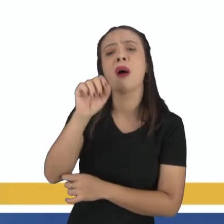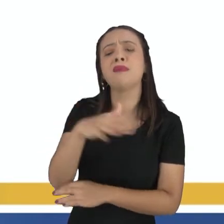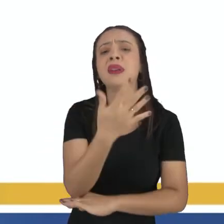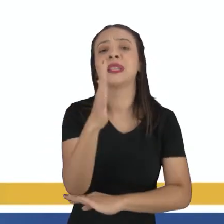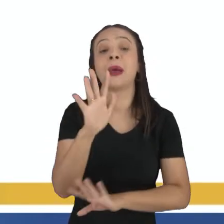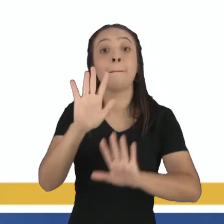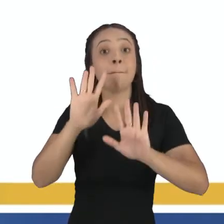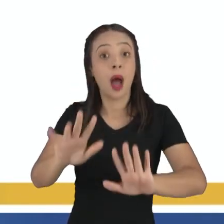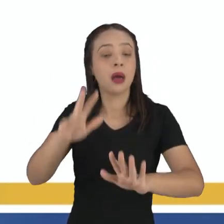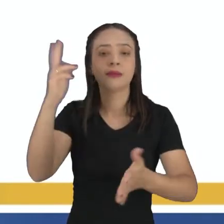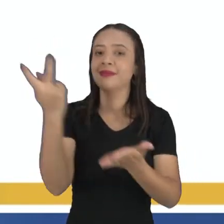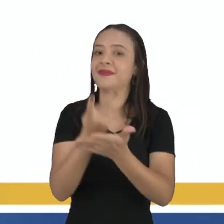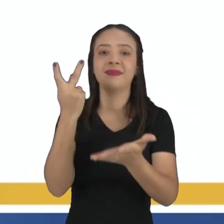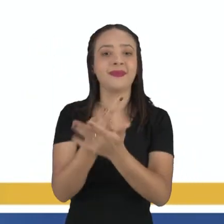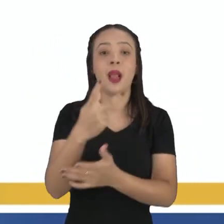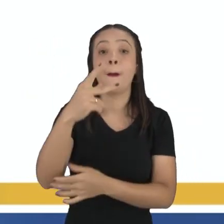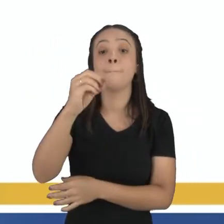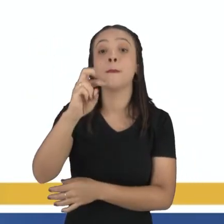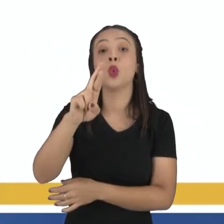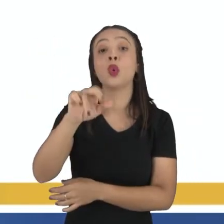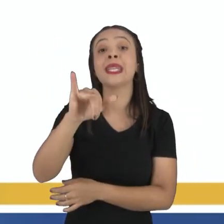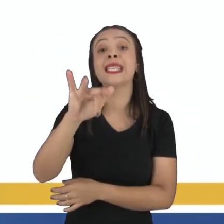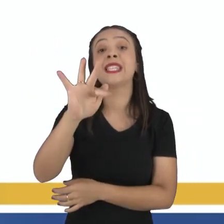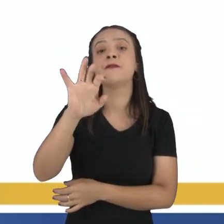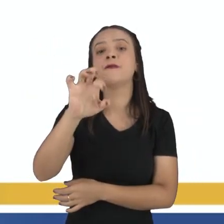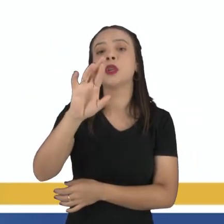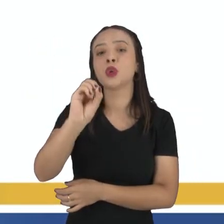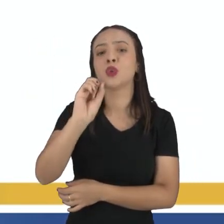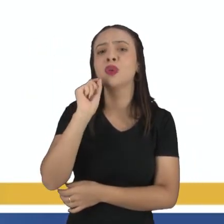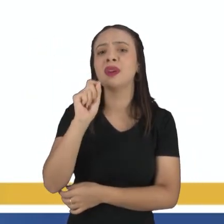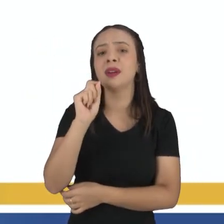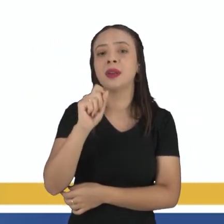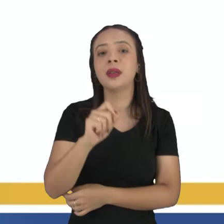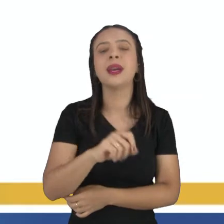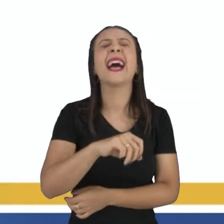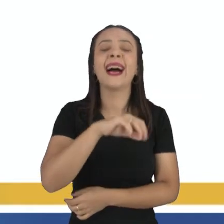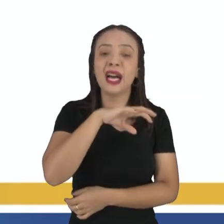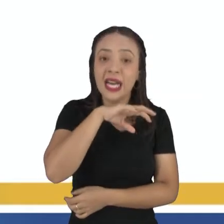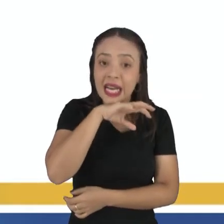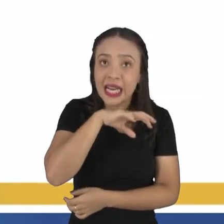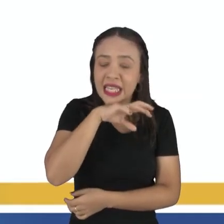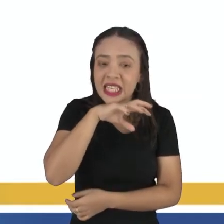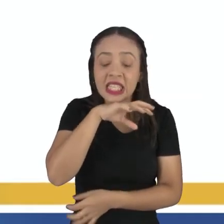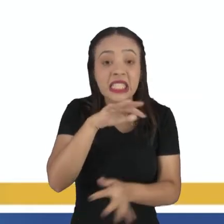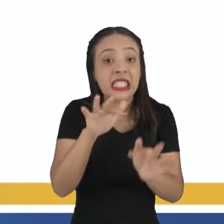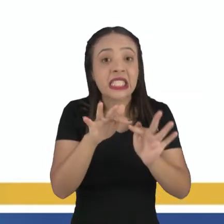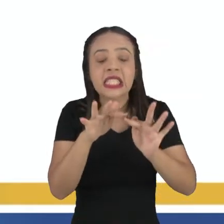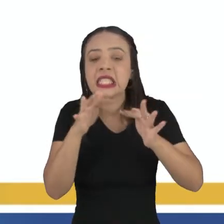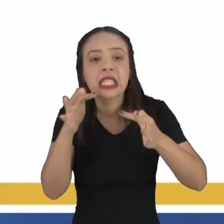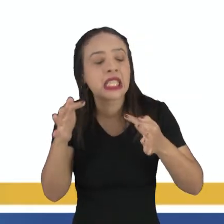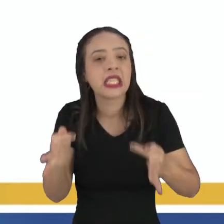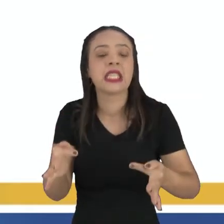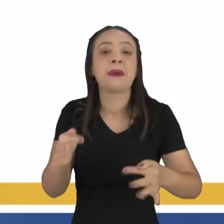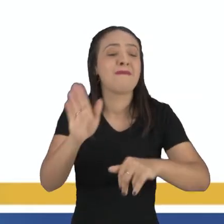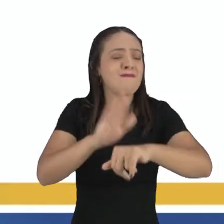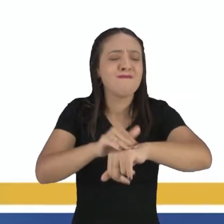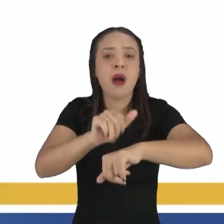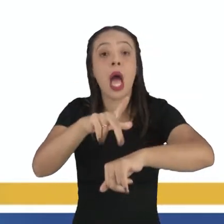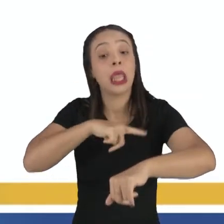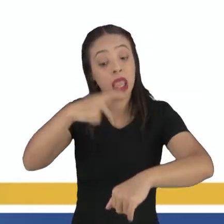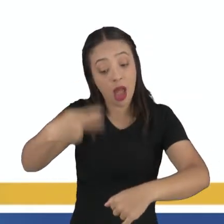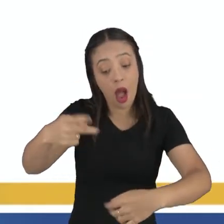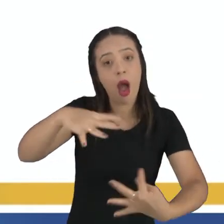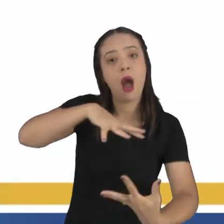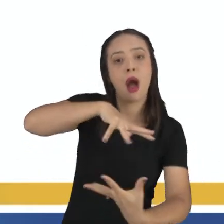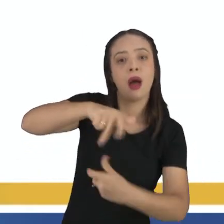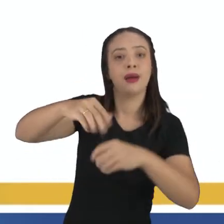Mas, na verdade, gente, os poríferos, que são as esponjas do mar, são os animais mais simples que nós temos no planeta